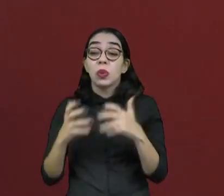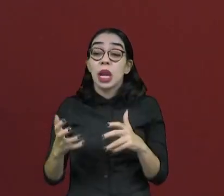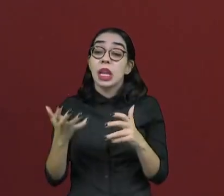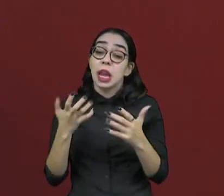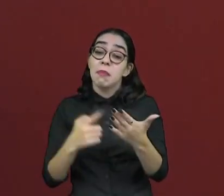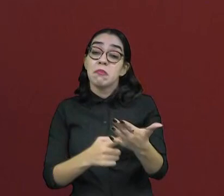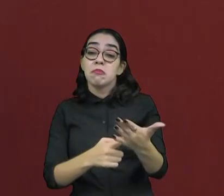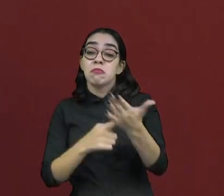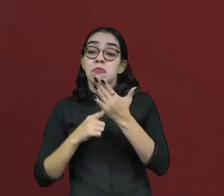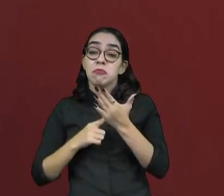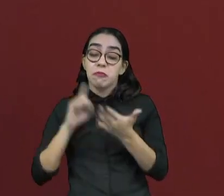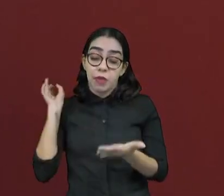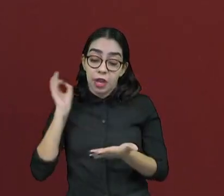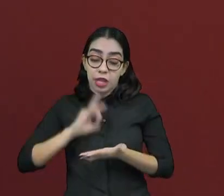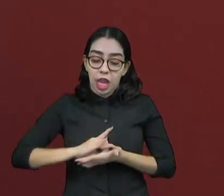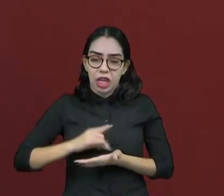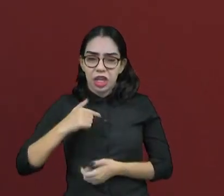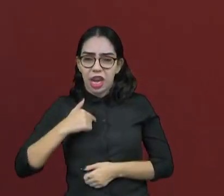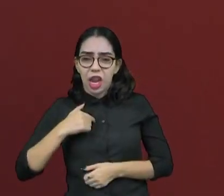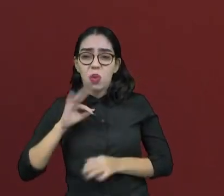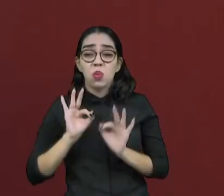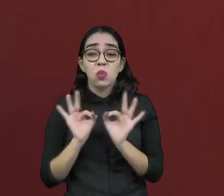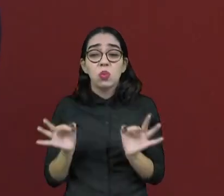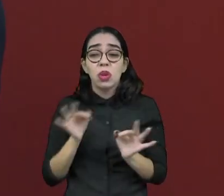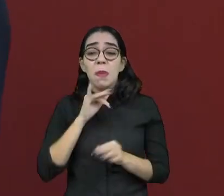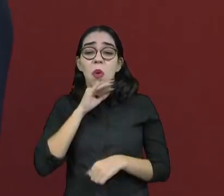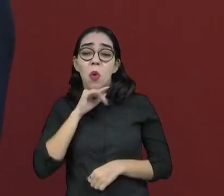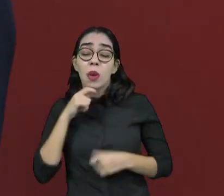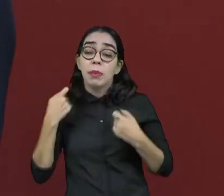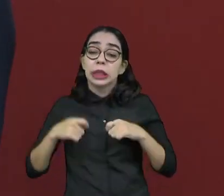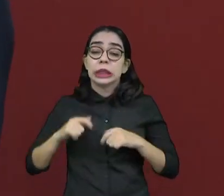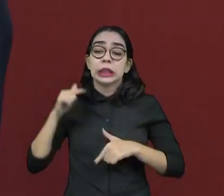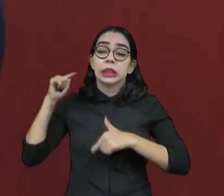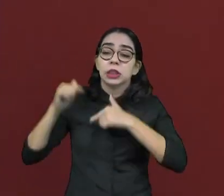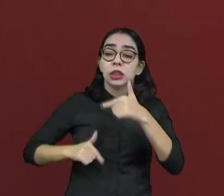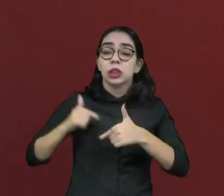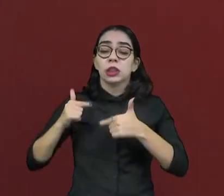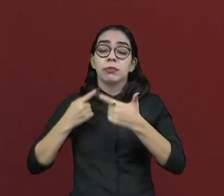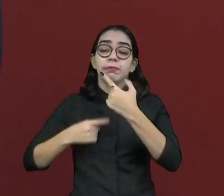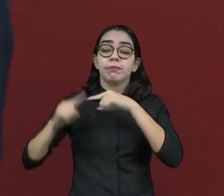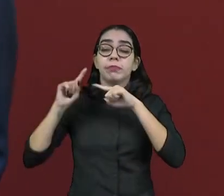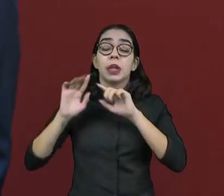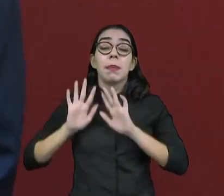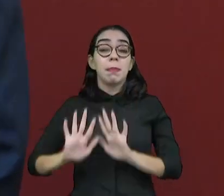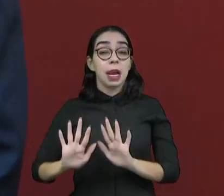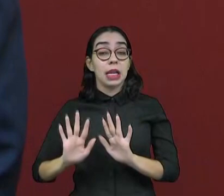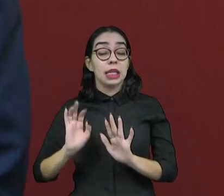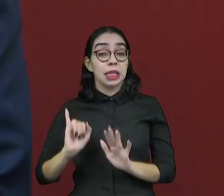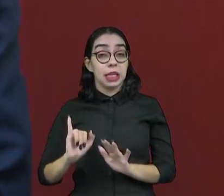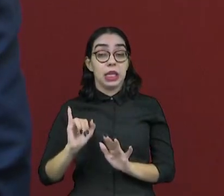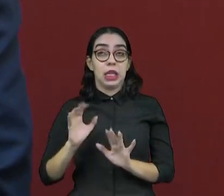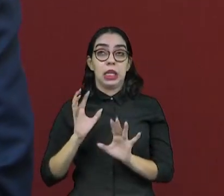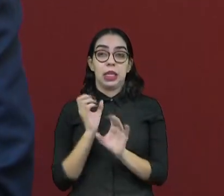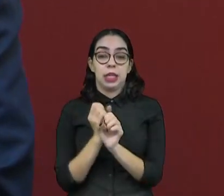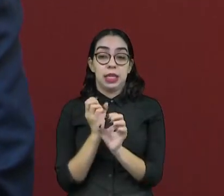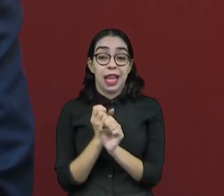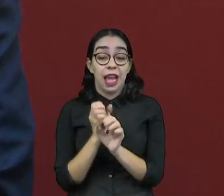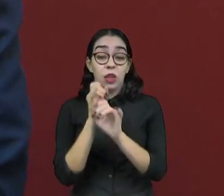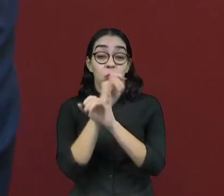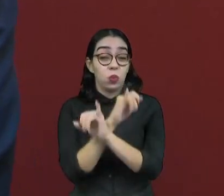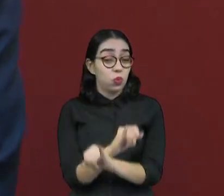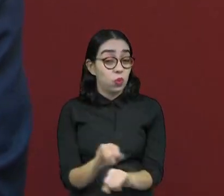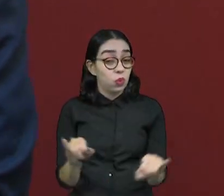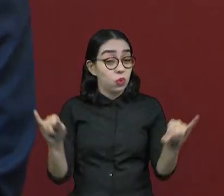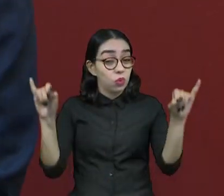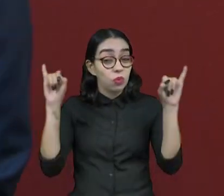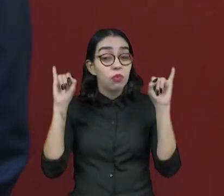pior, eu quero que você me diga que eu estou pior para eu poder trabalhar e tentar recuperar. Mas, mesmo eu tendo aqueles dados, se publicamente esse dado